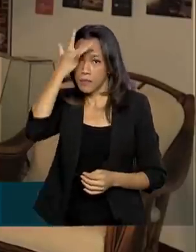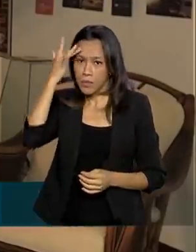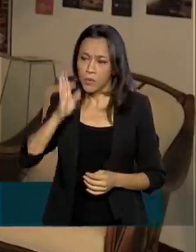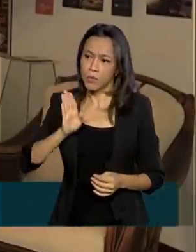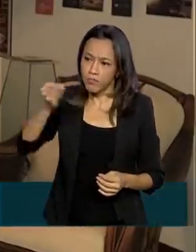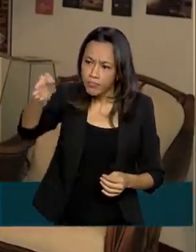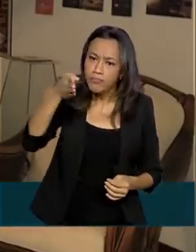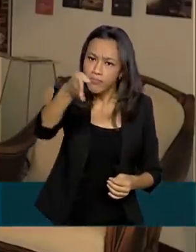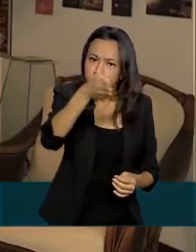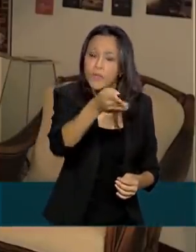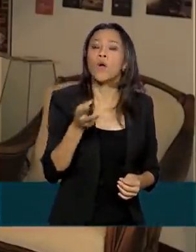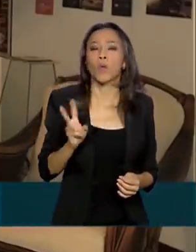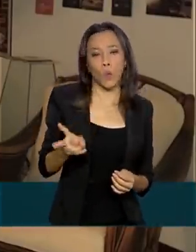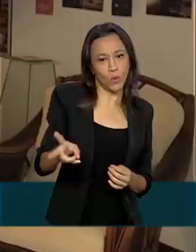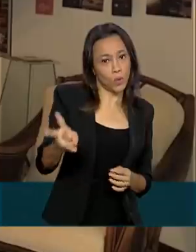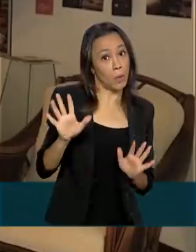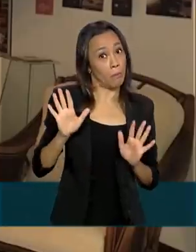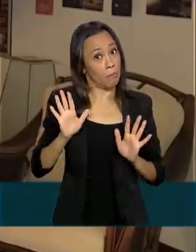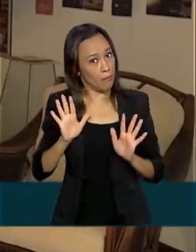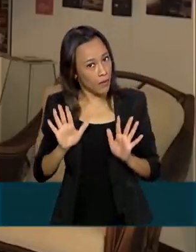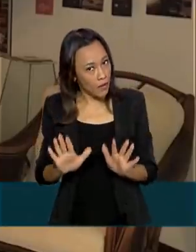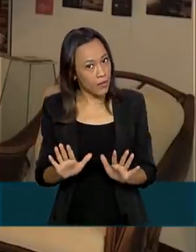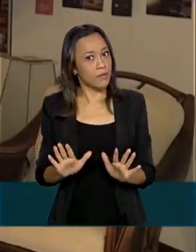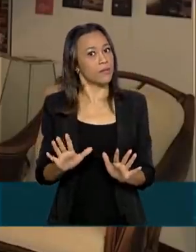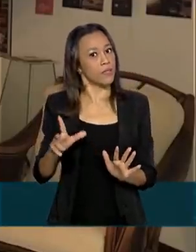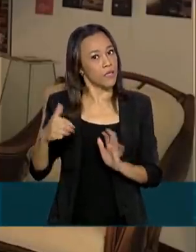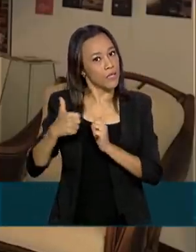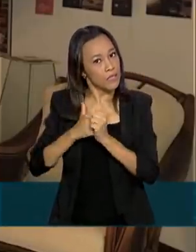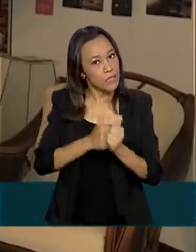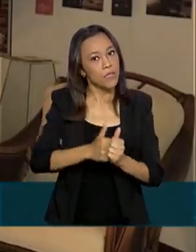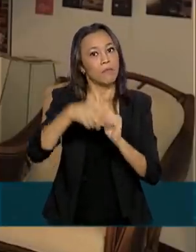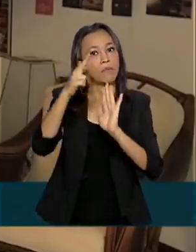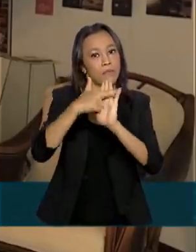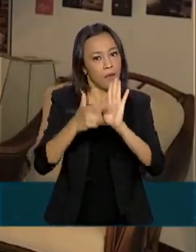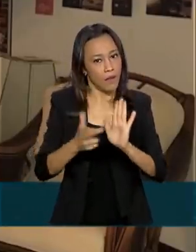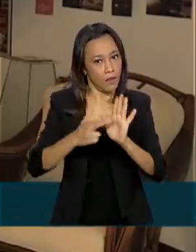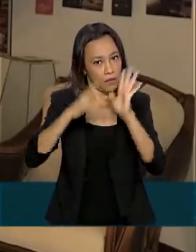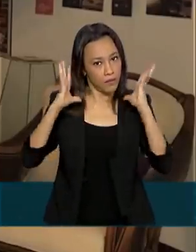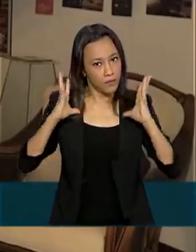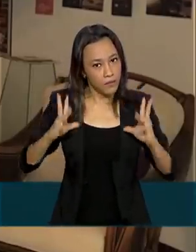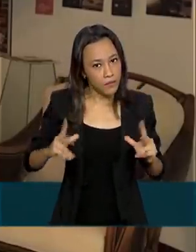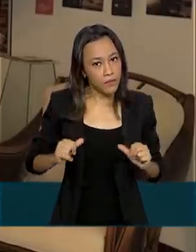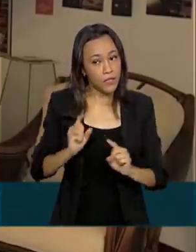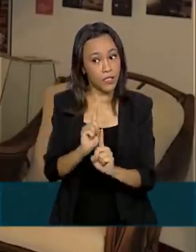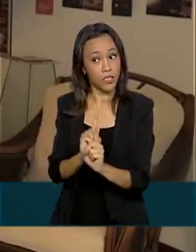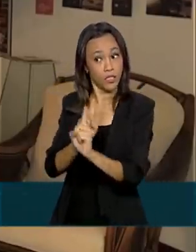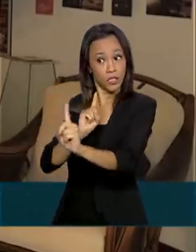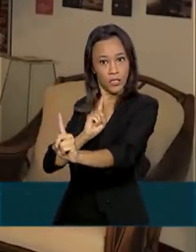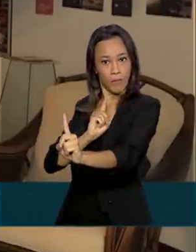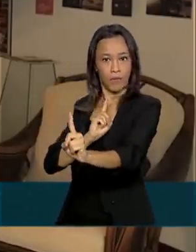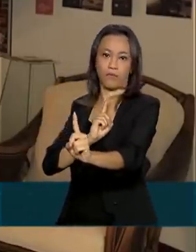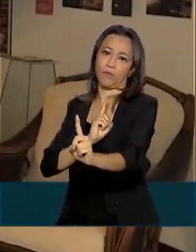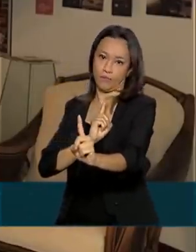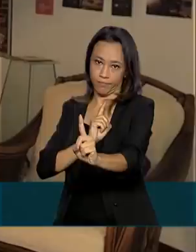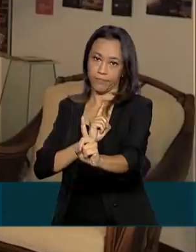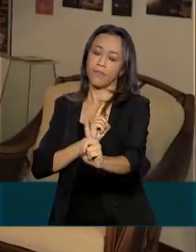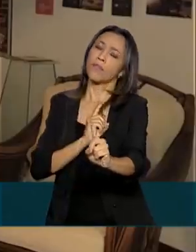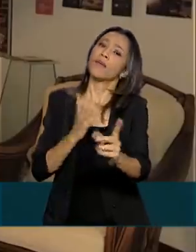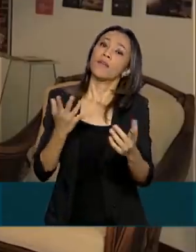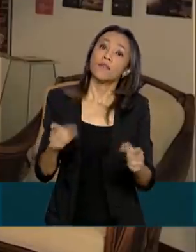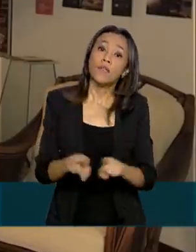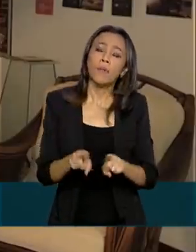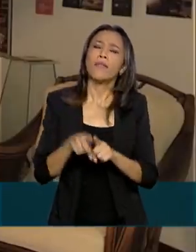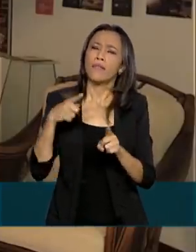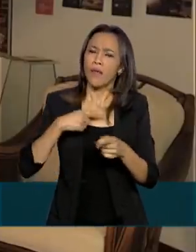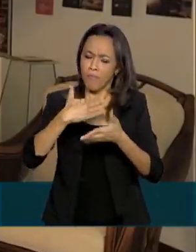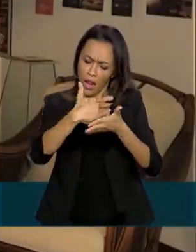continuam, mas com observação das regras de higiene e de distanciamento. Além das atividades